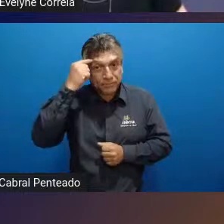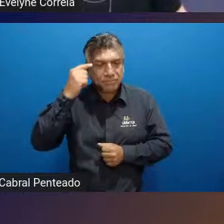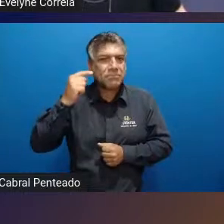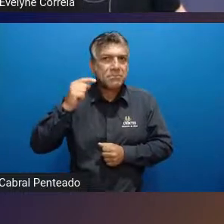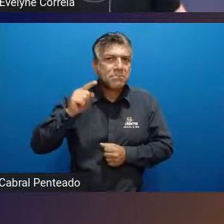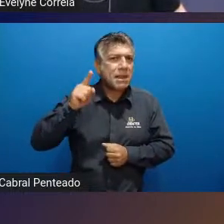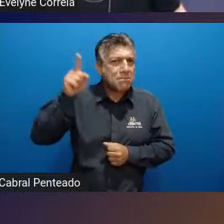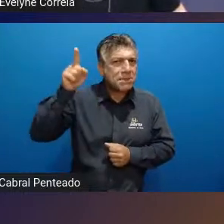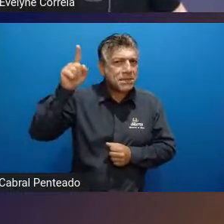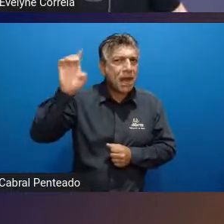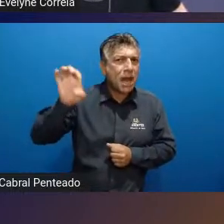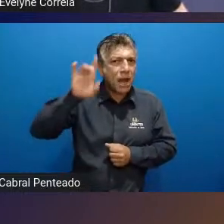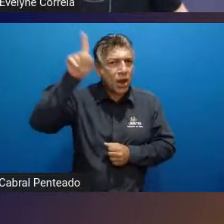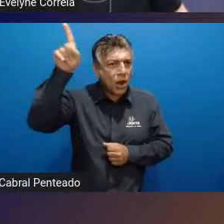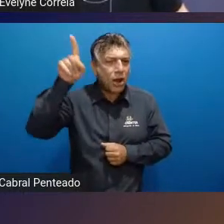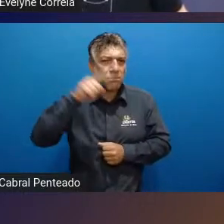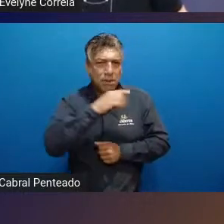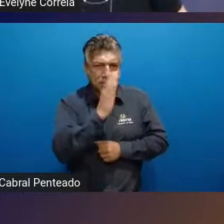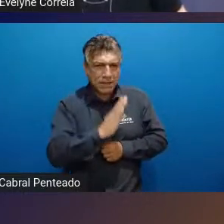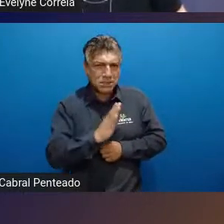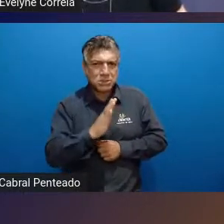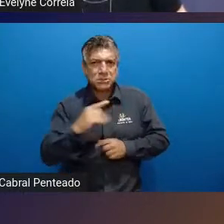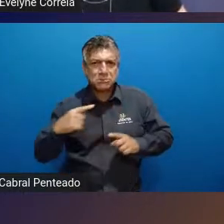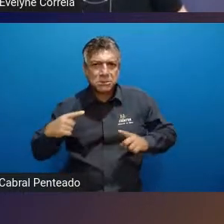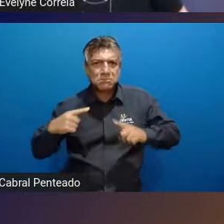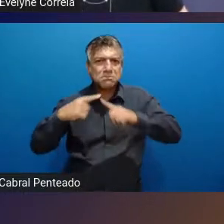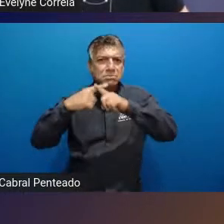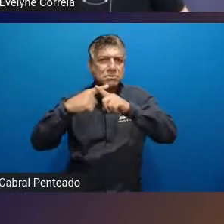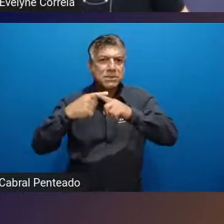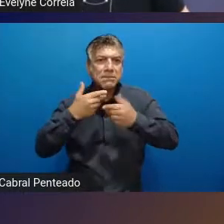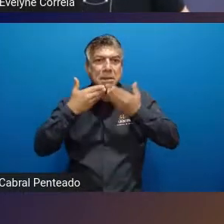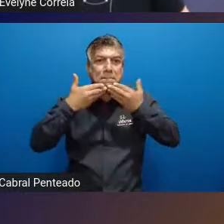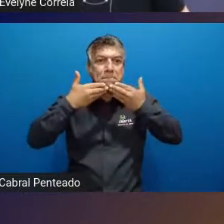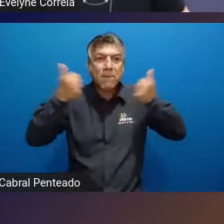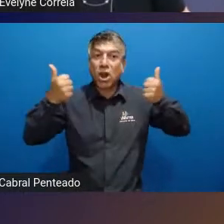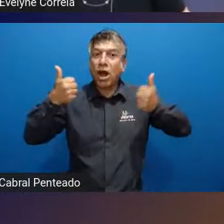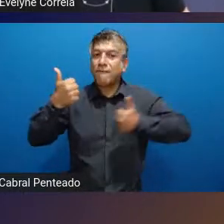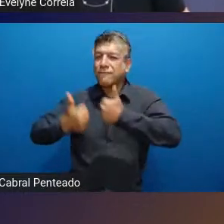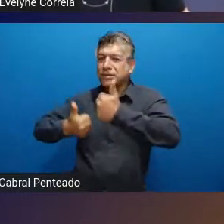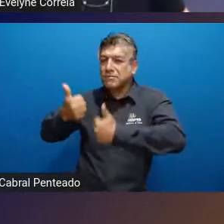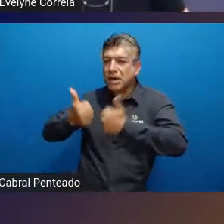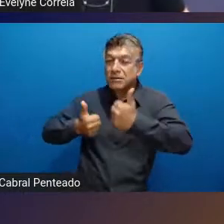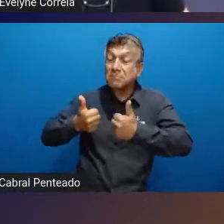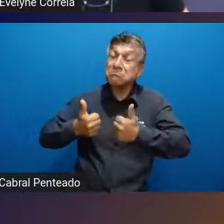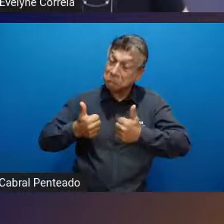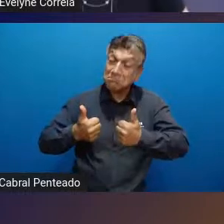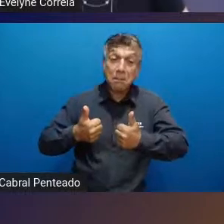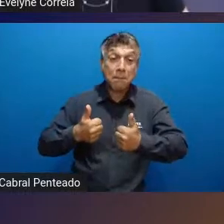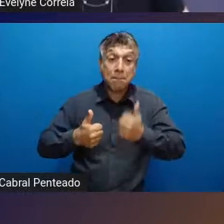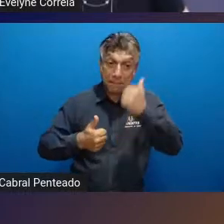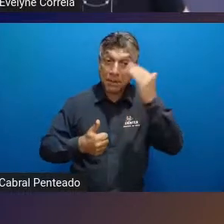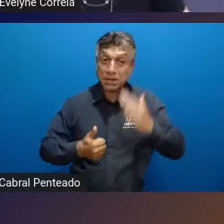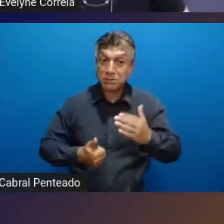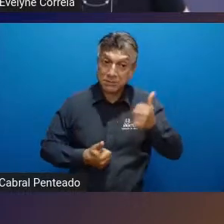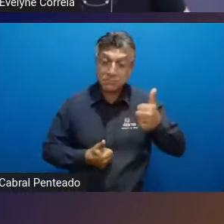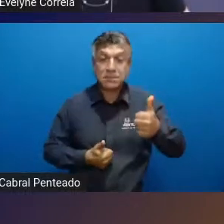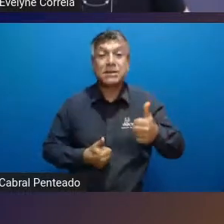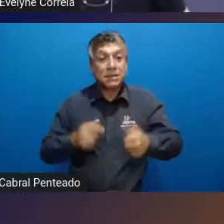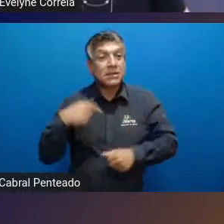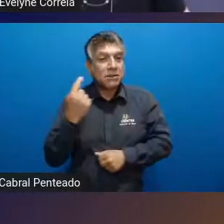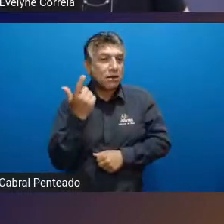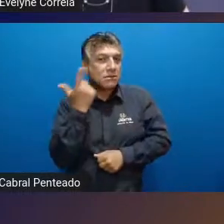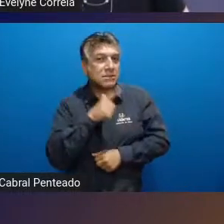assim dos outros países que praticam o melhor futebol né e com isso também a gente também consegue